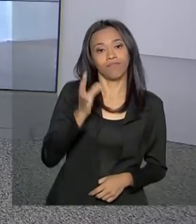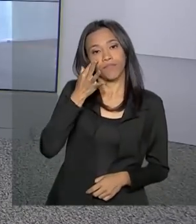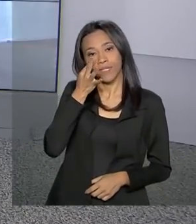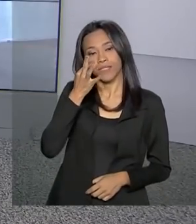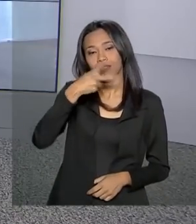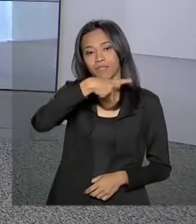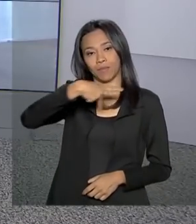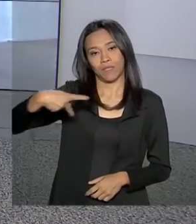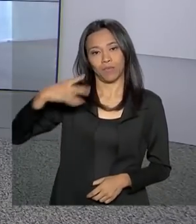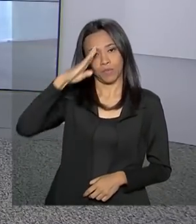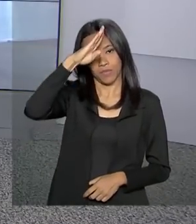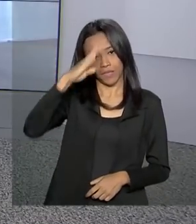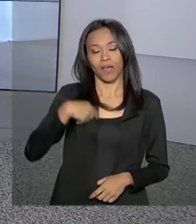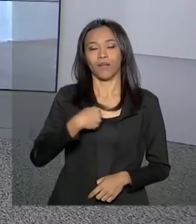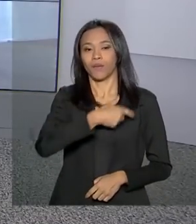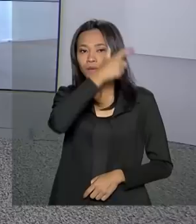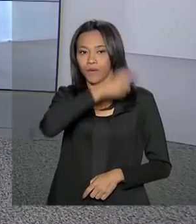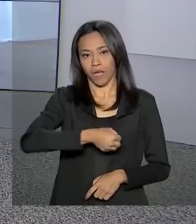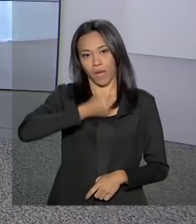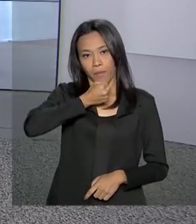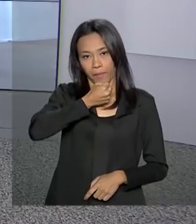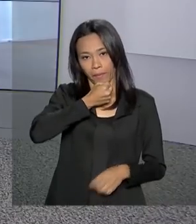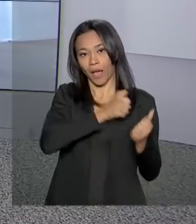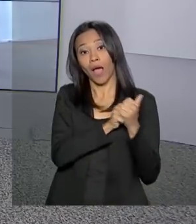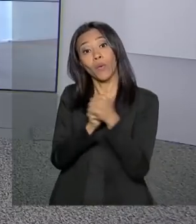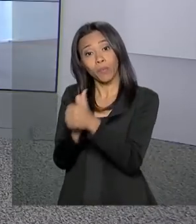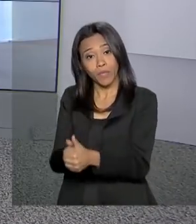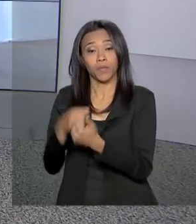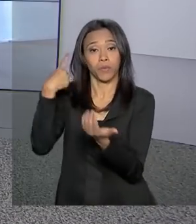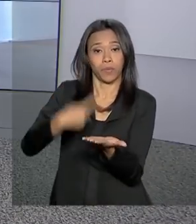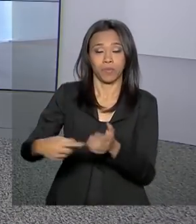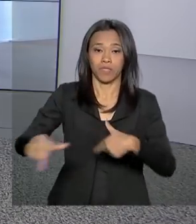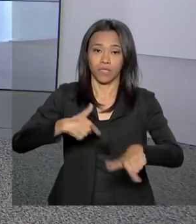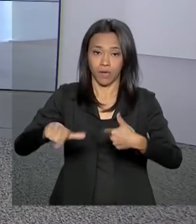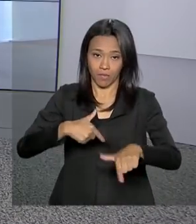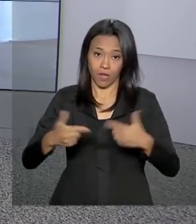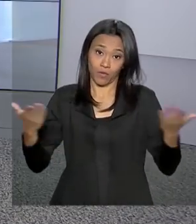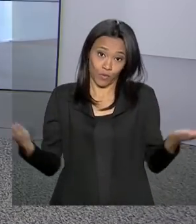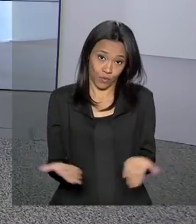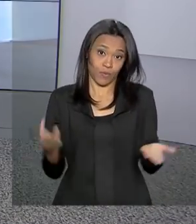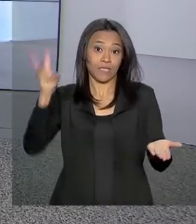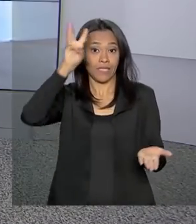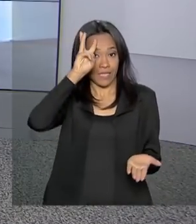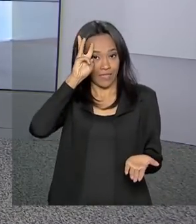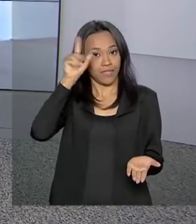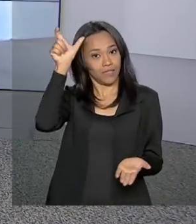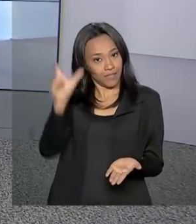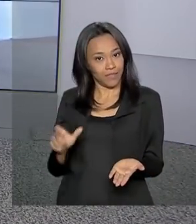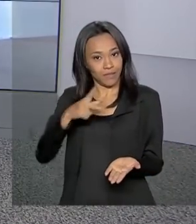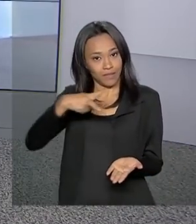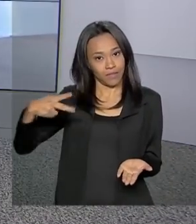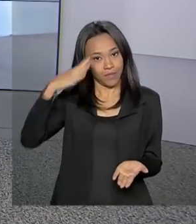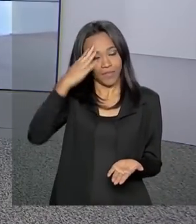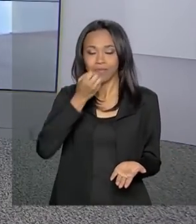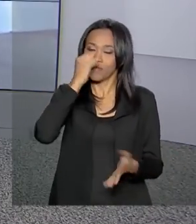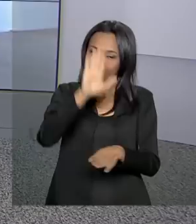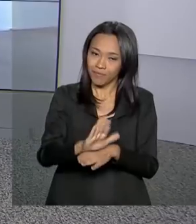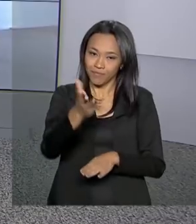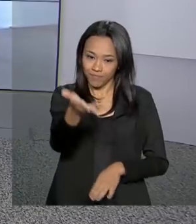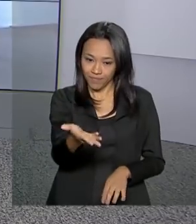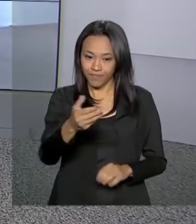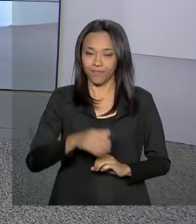repórter Luana Karen acompanha a agenda do presidente nesta terça-feira e tem as informações para a gente. Boa tarde para você, Luana.